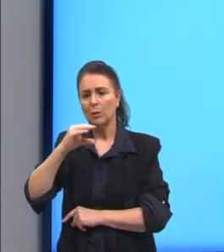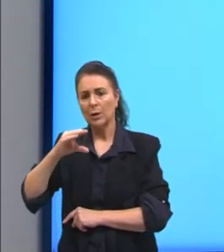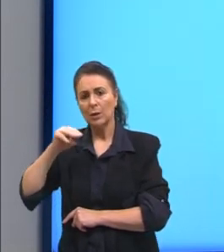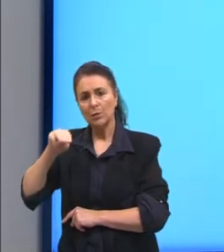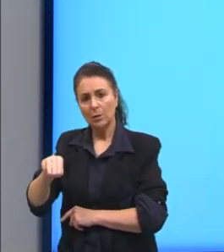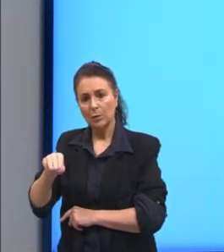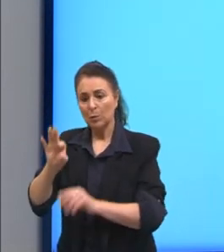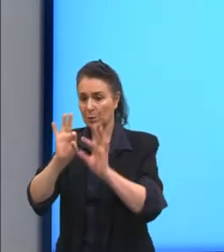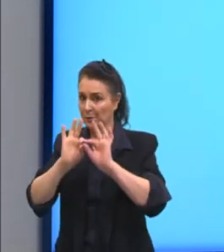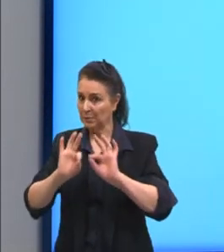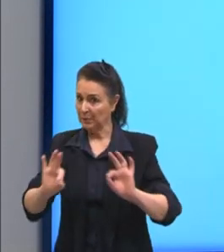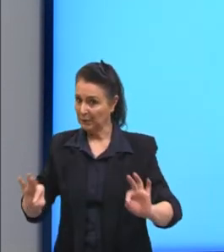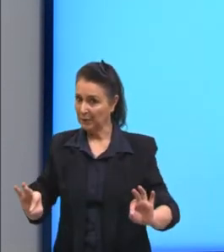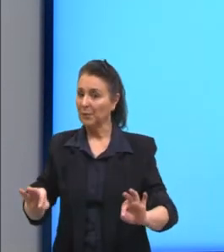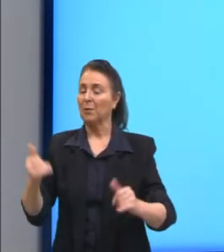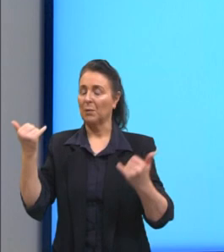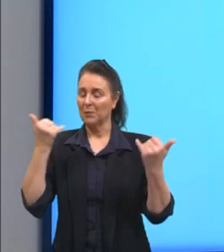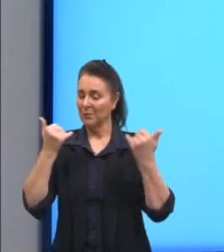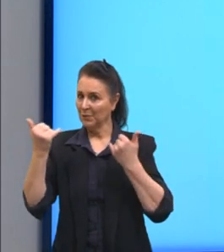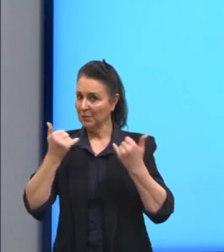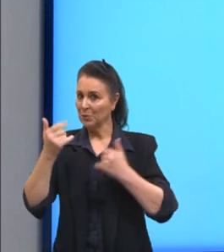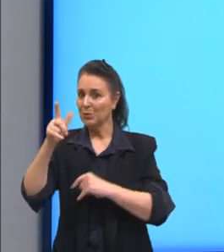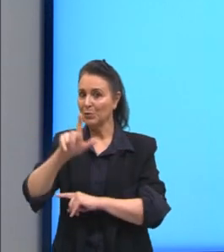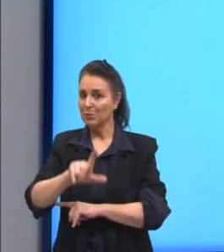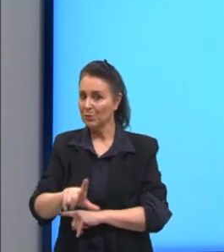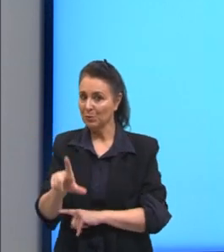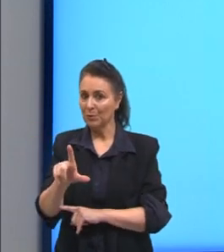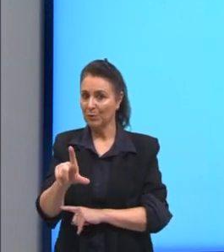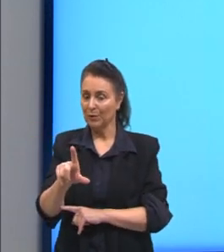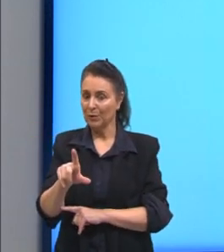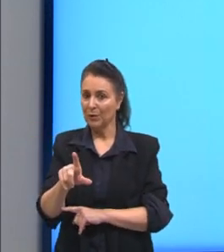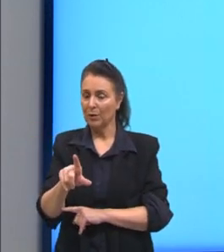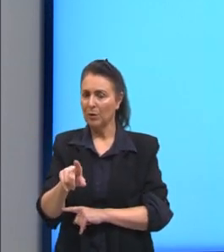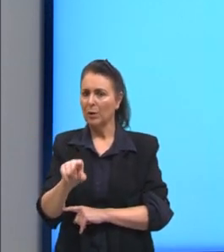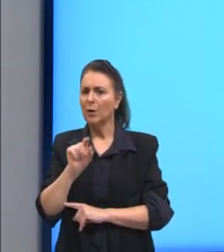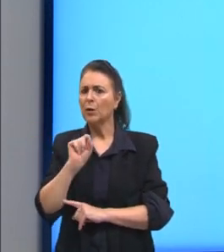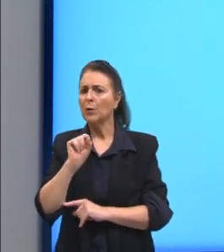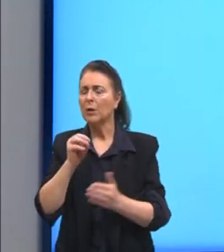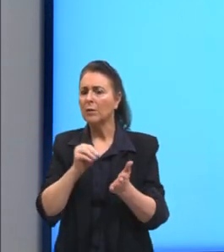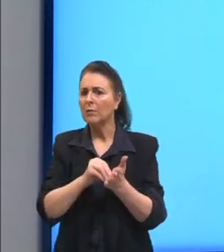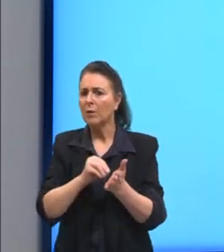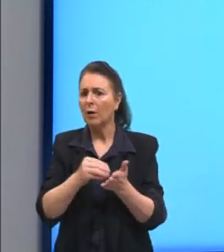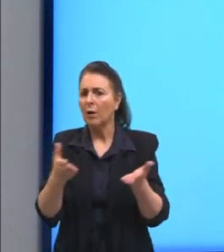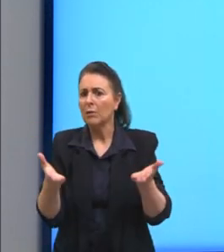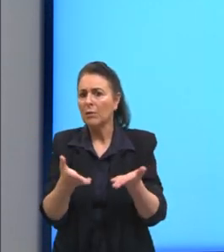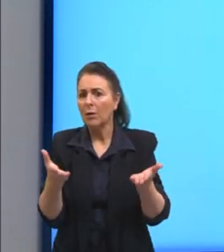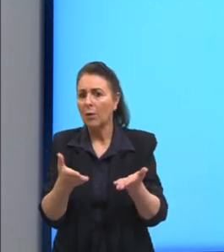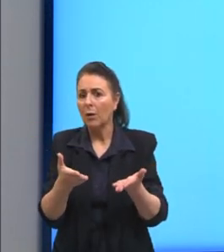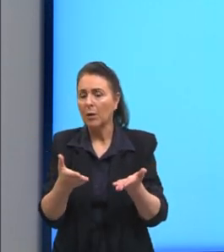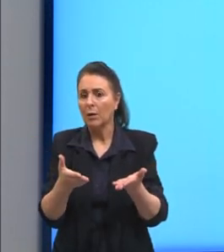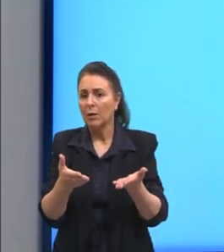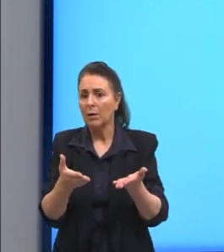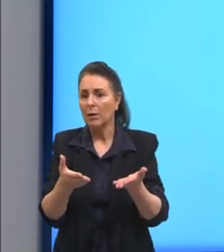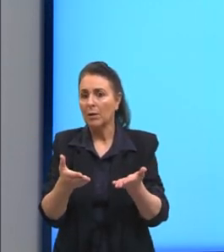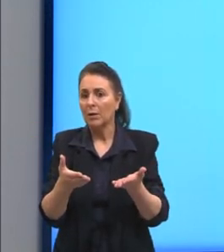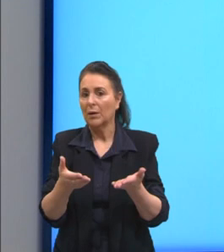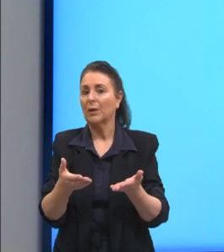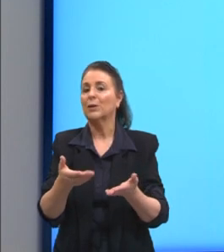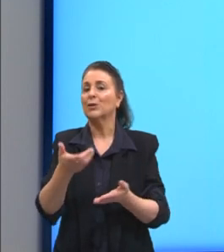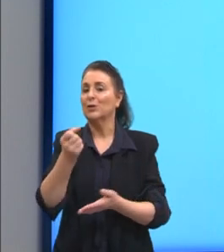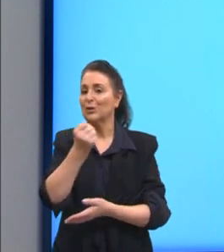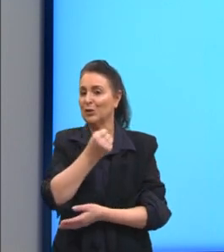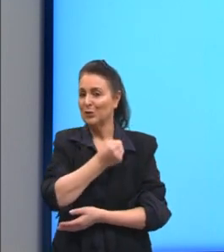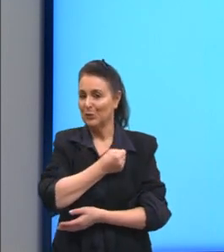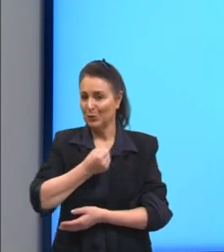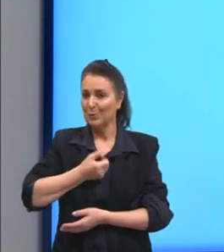mais ainda as informações que nós tínhamos. Mas o que falta, então? Reescrever este número em